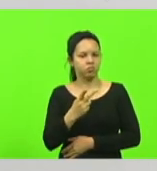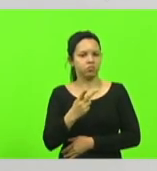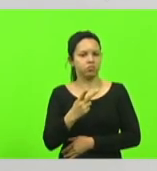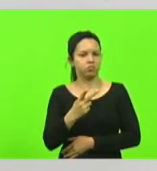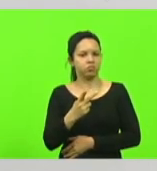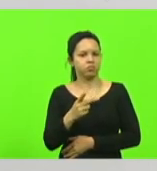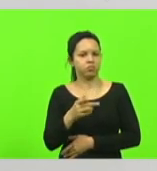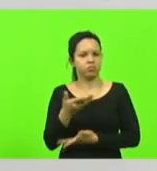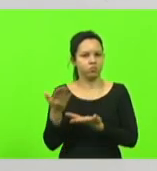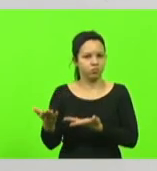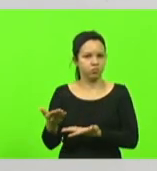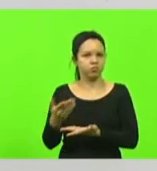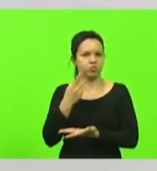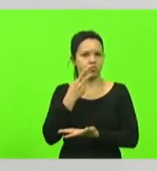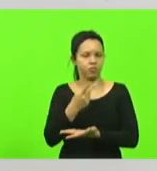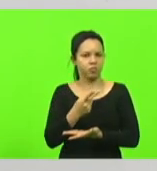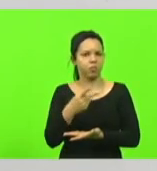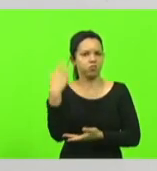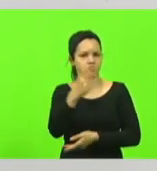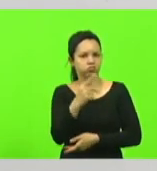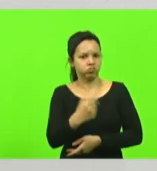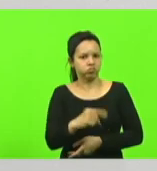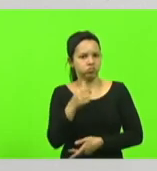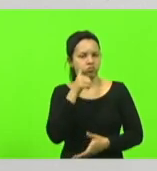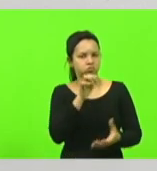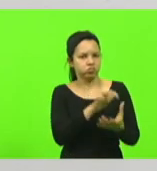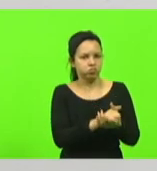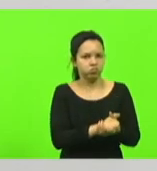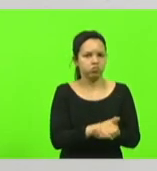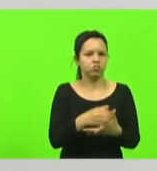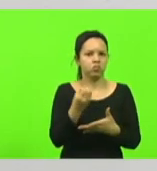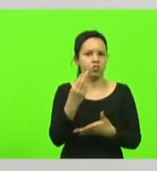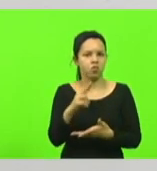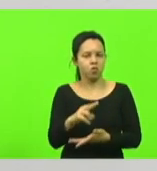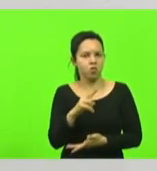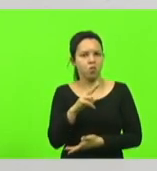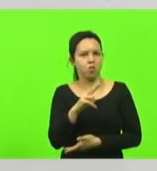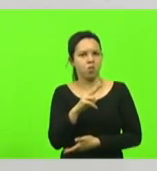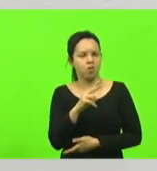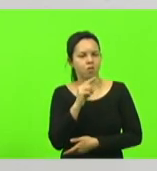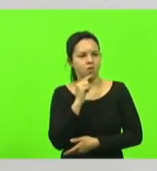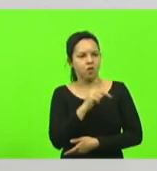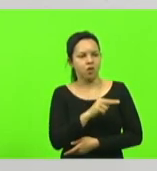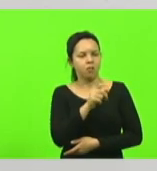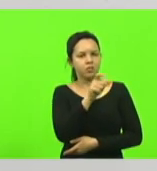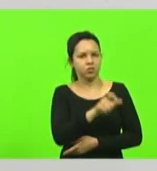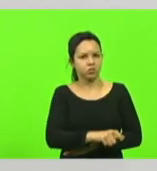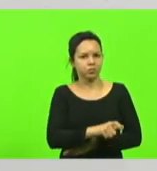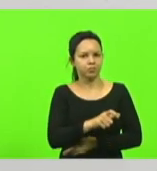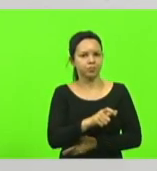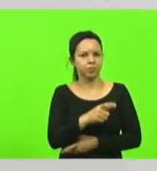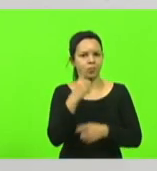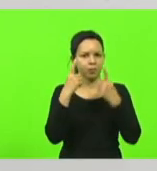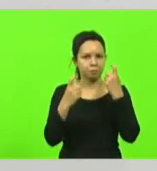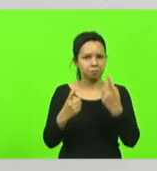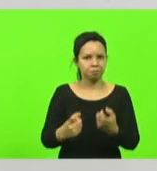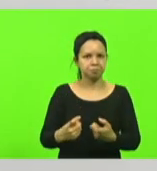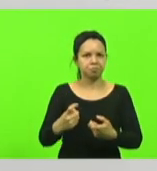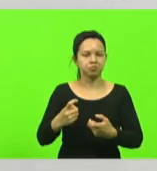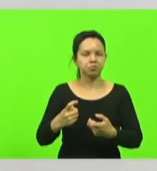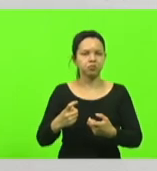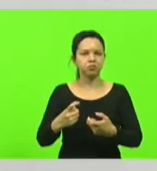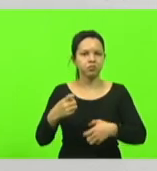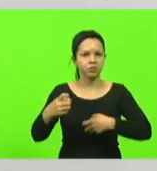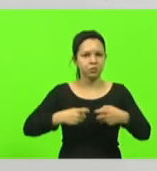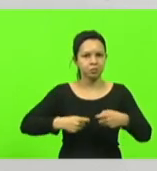vizinho que está agredindo a esposa quando se escuta ali quando se tem noticiamento de briga de animais ou de corrida